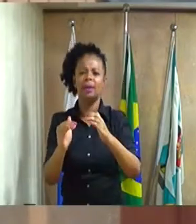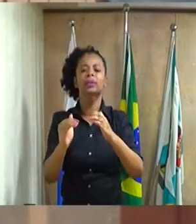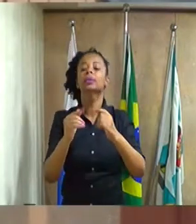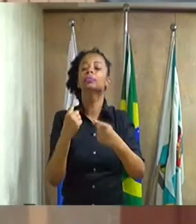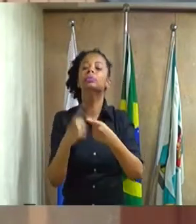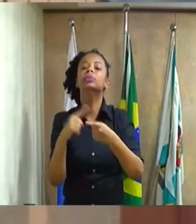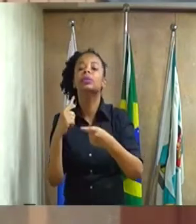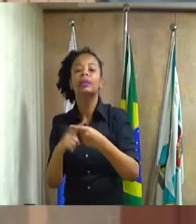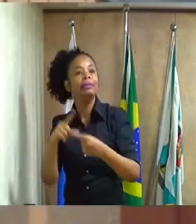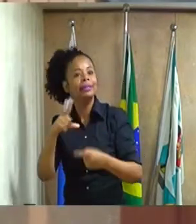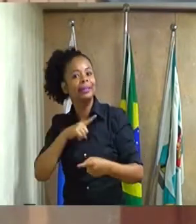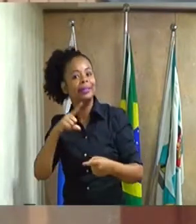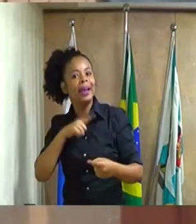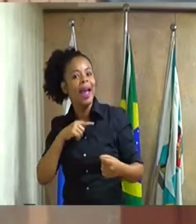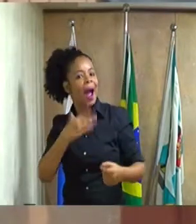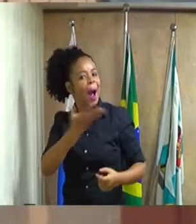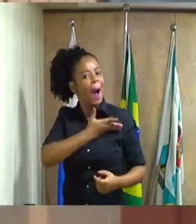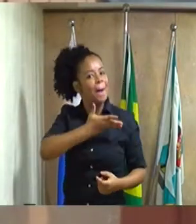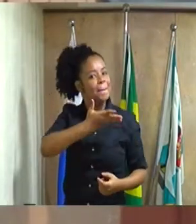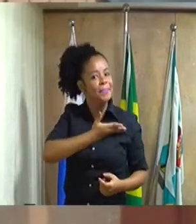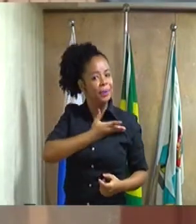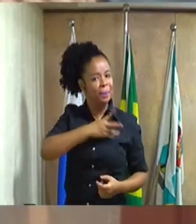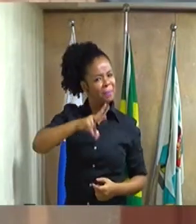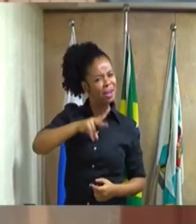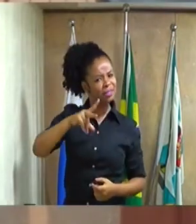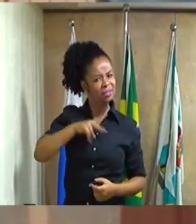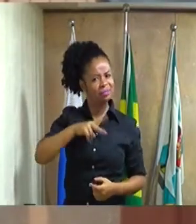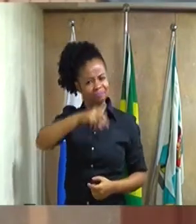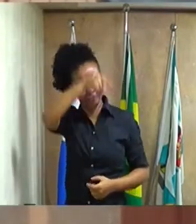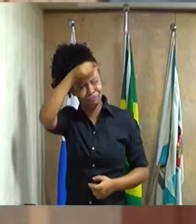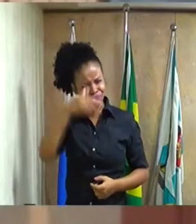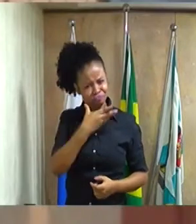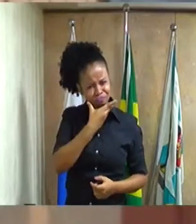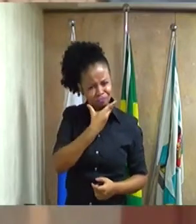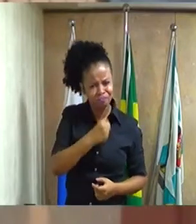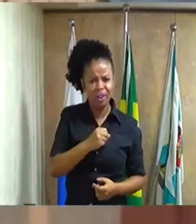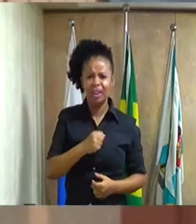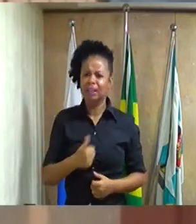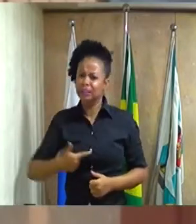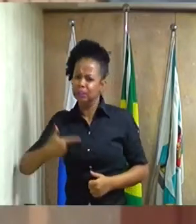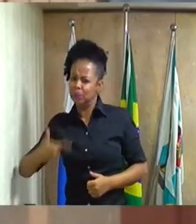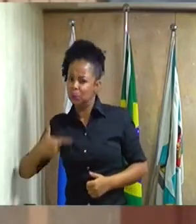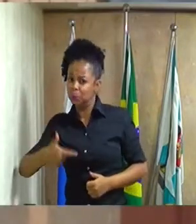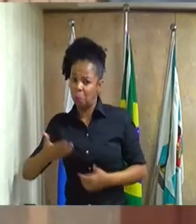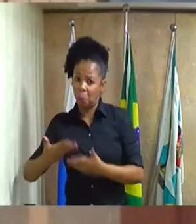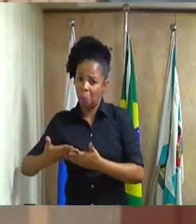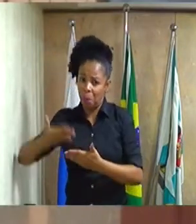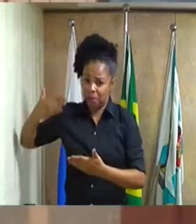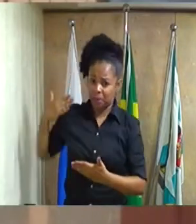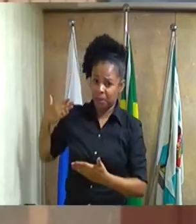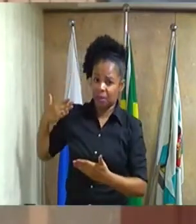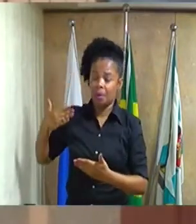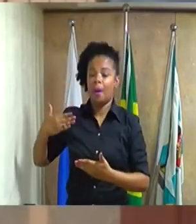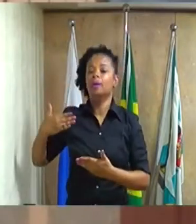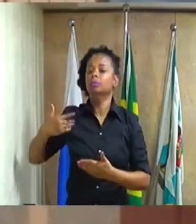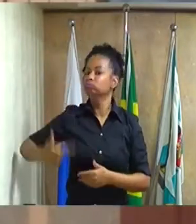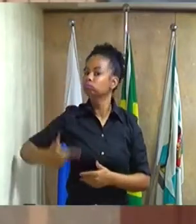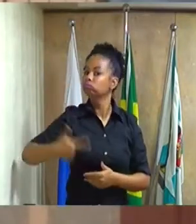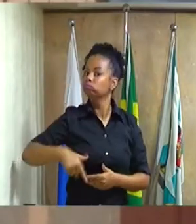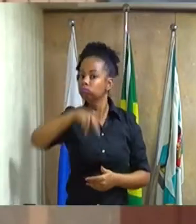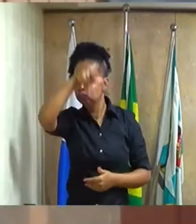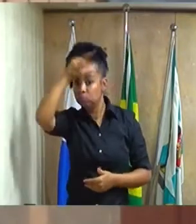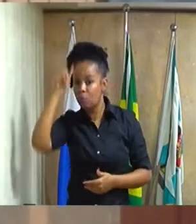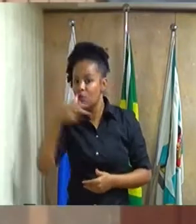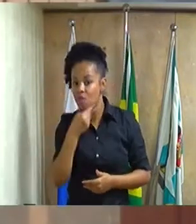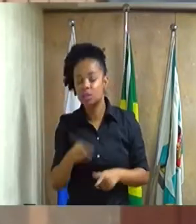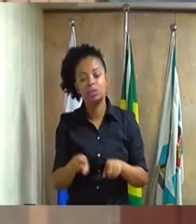amigo pessoal da Excelência do seu prefeito, ter sido seu vice-prefeito em momento pretérito e dizer que, na